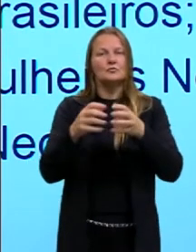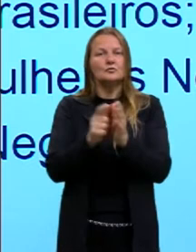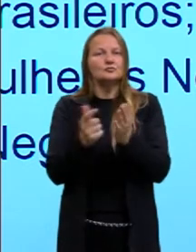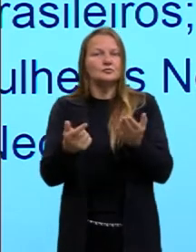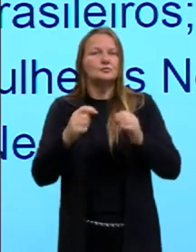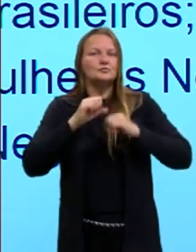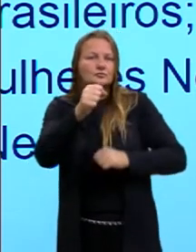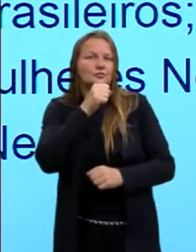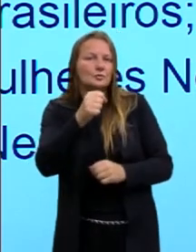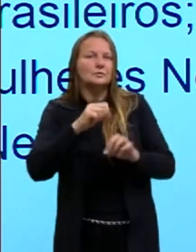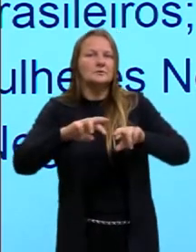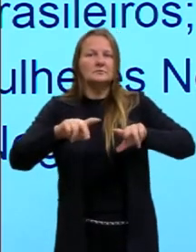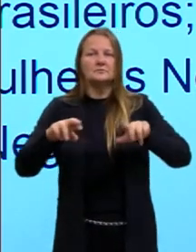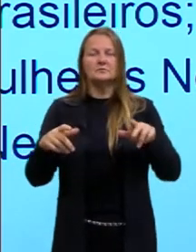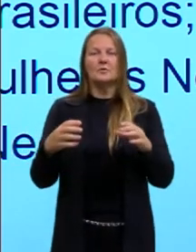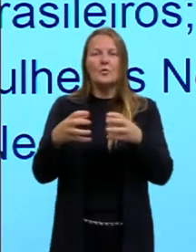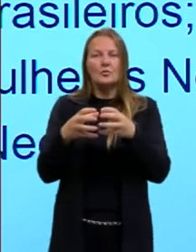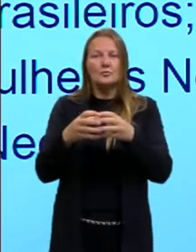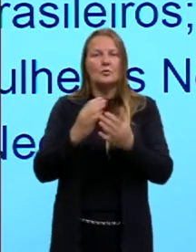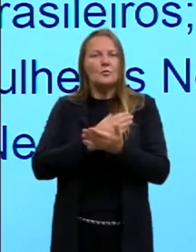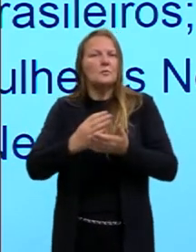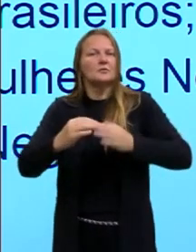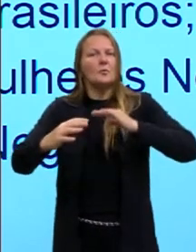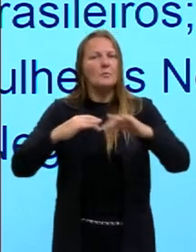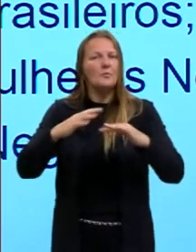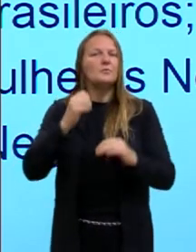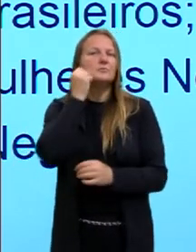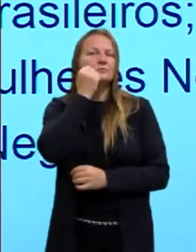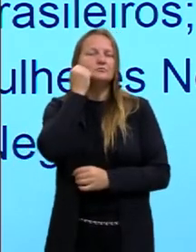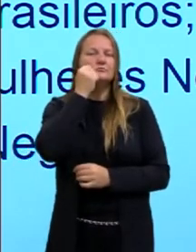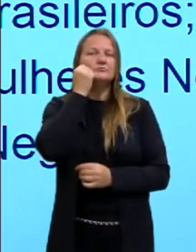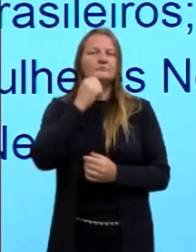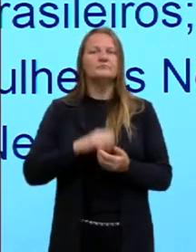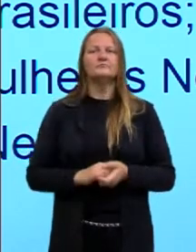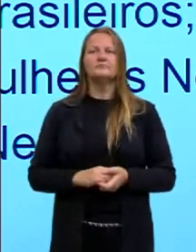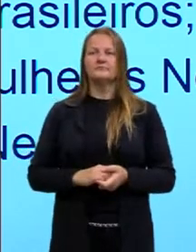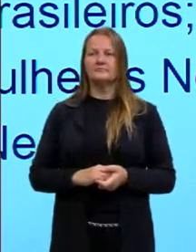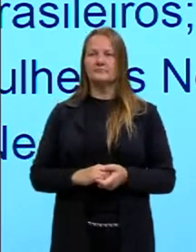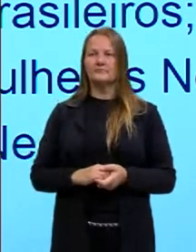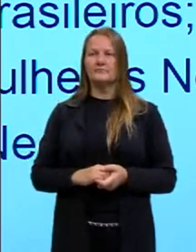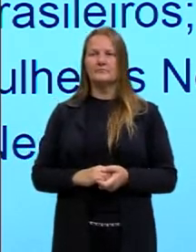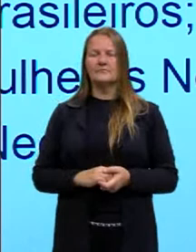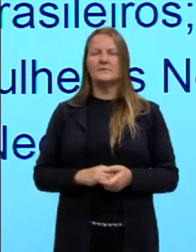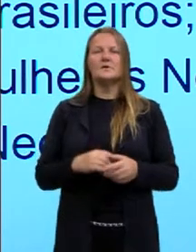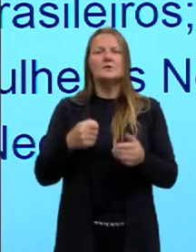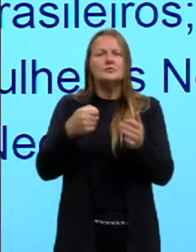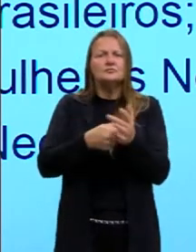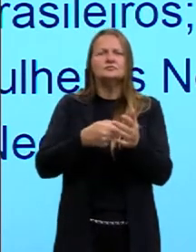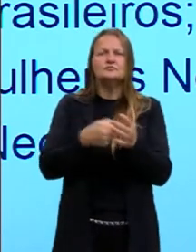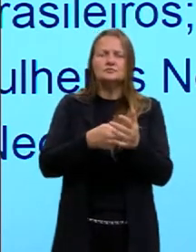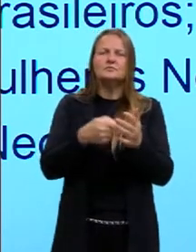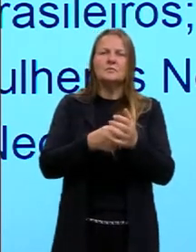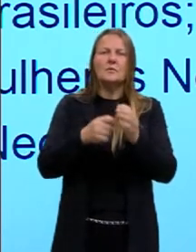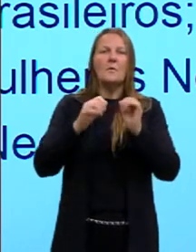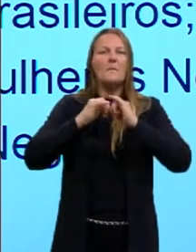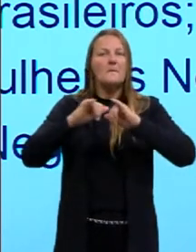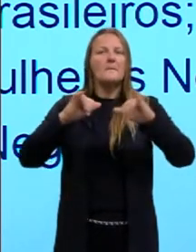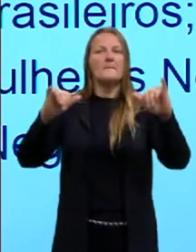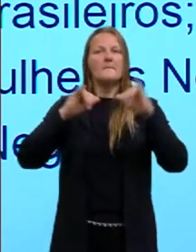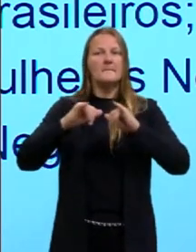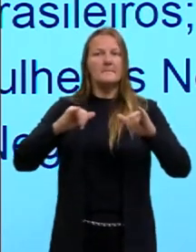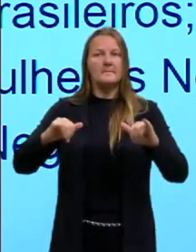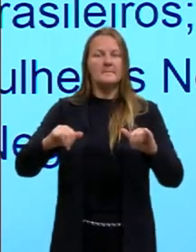também são grupos que iniciam com esse movimento negro, e eles tentavam publicar notícias